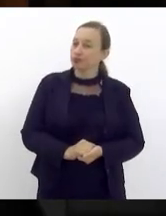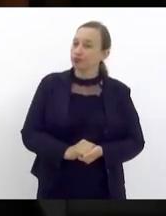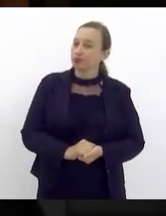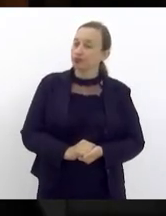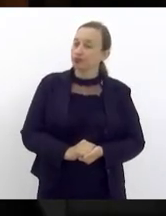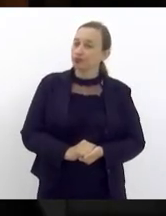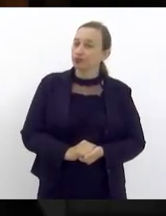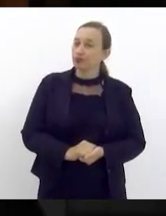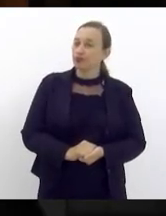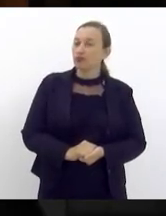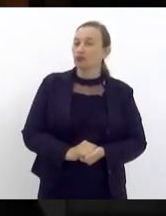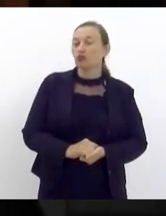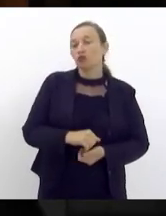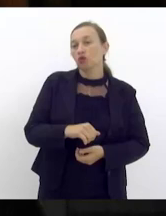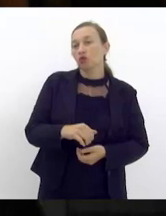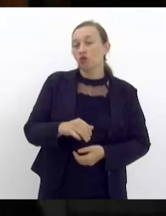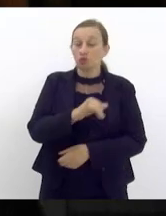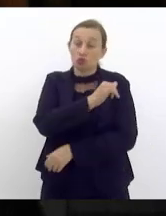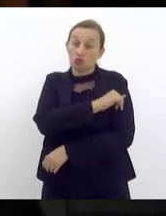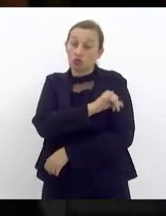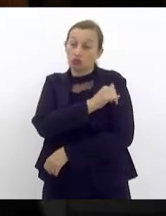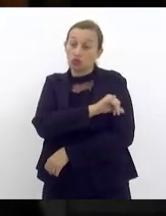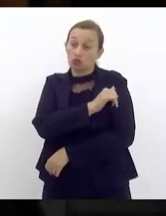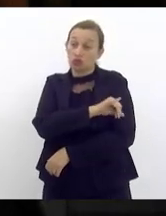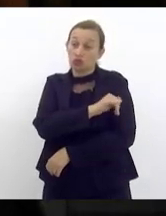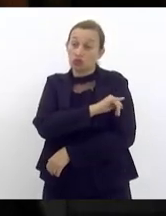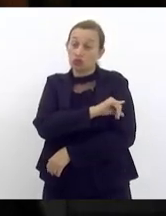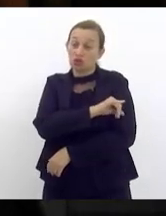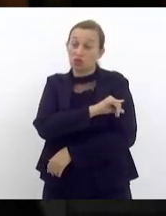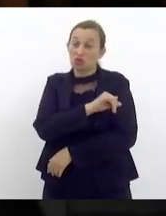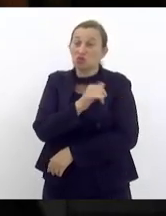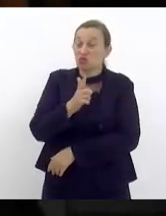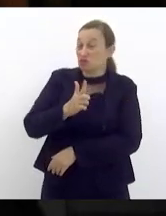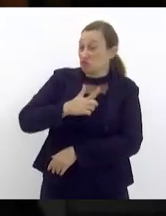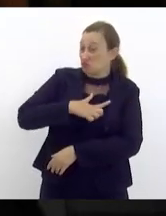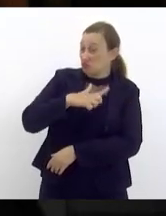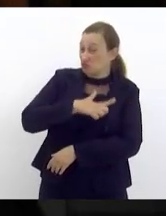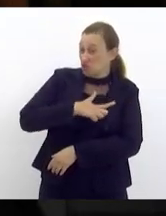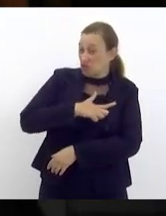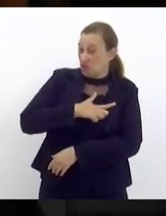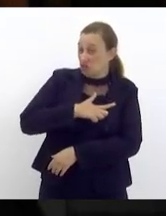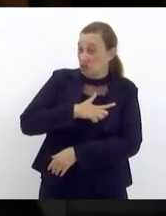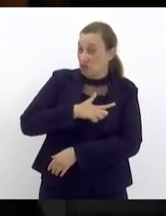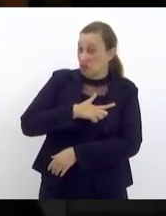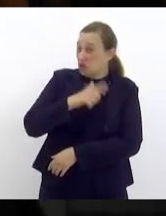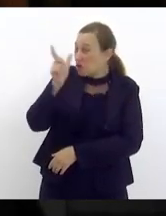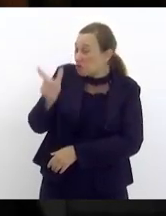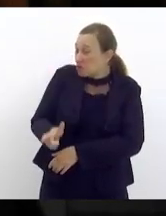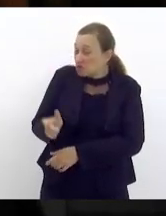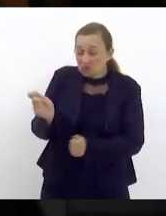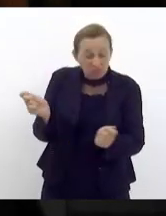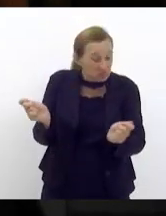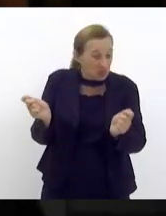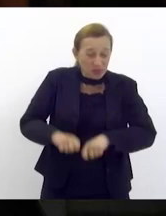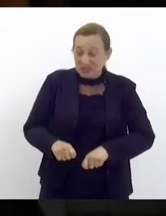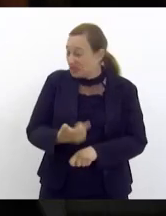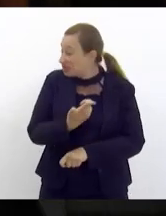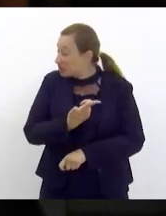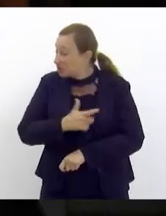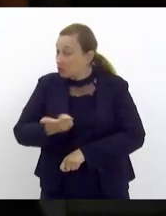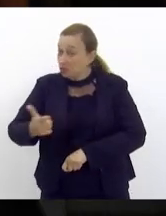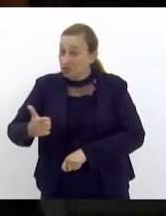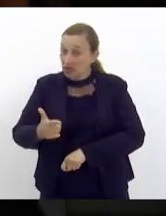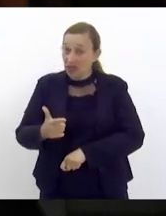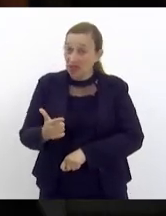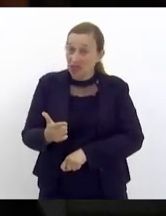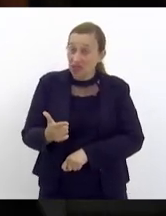patinho feio como algo como alguém que seja incapacitado de